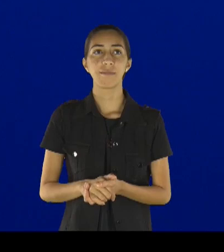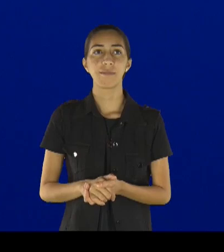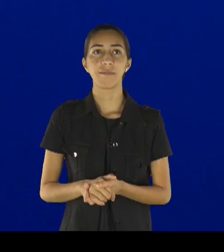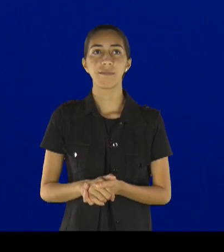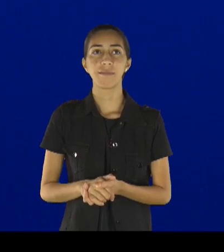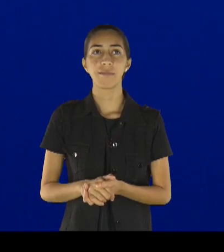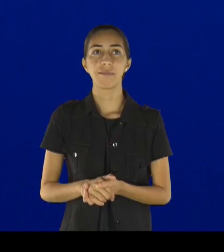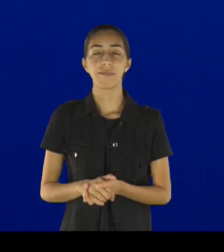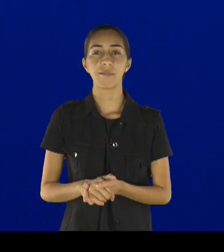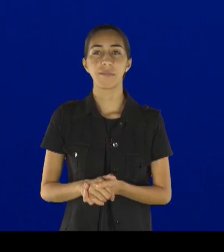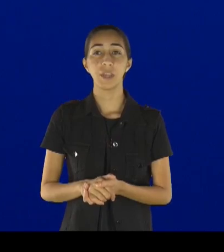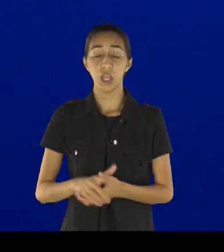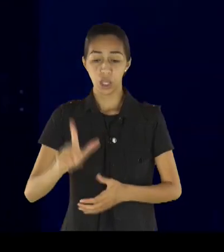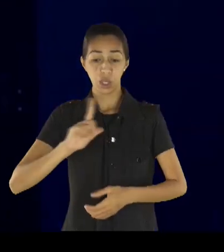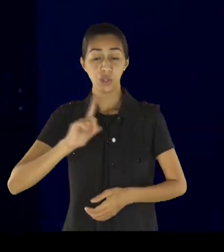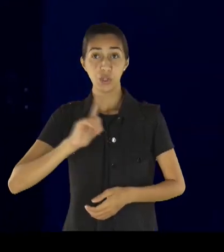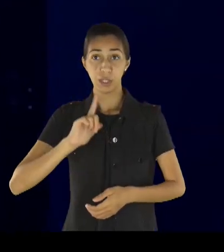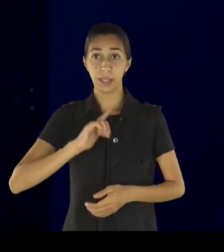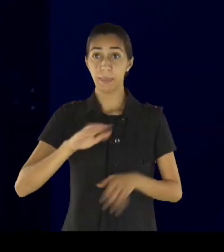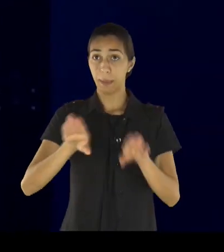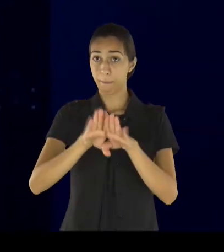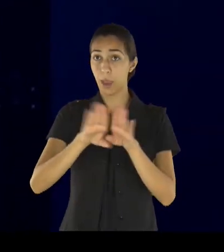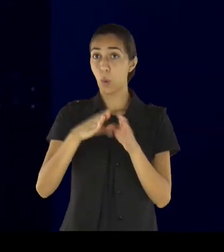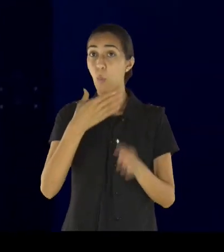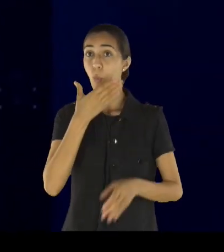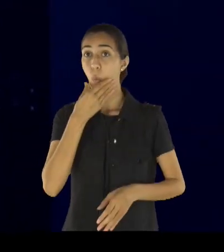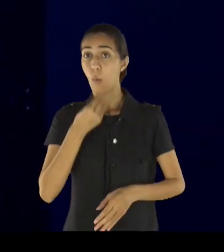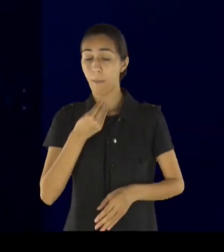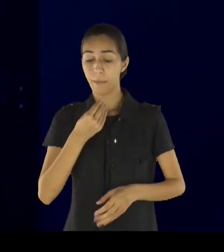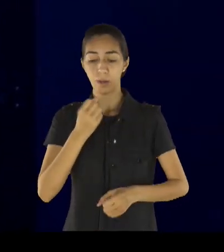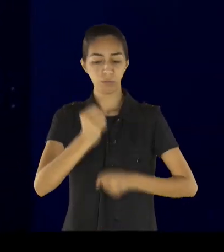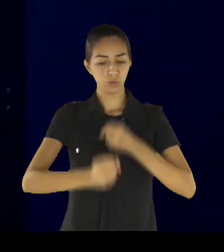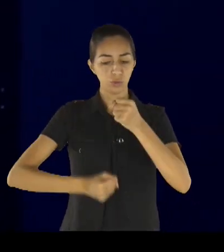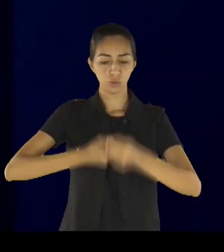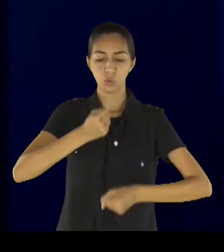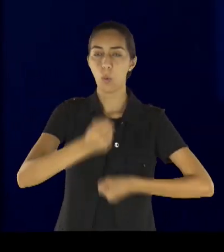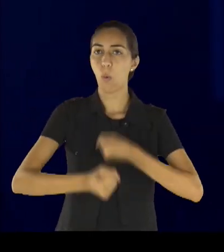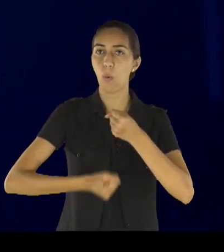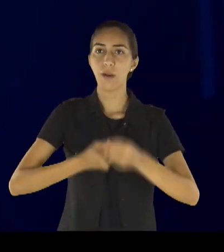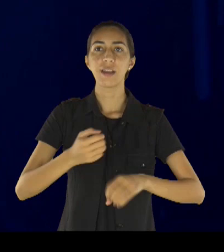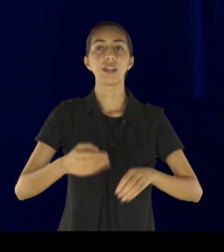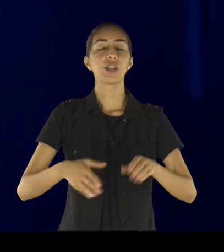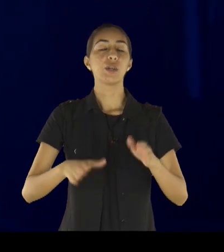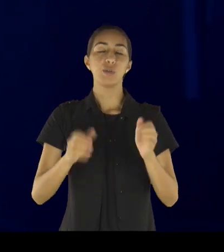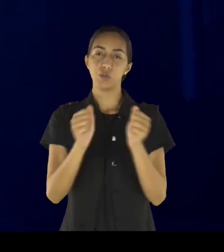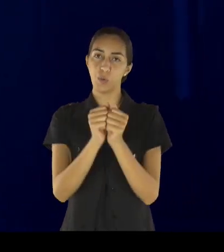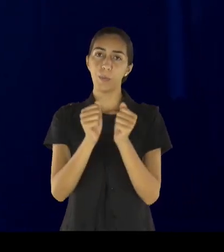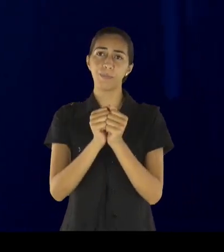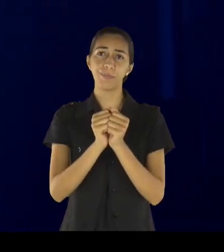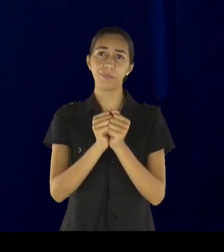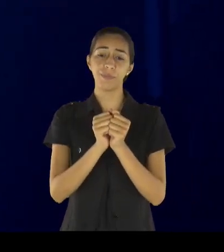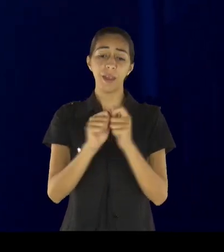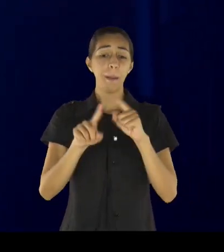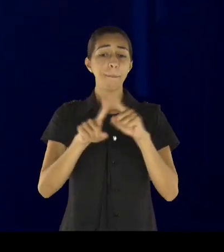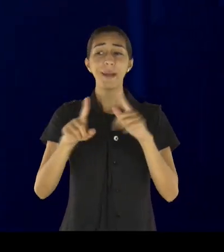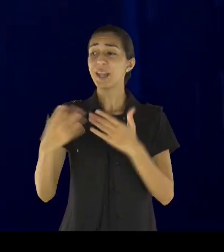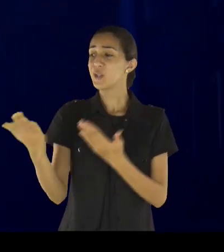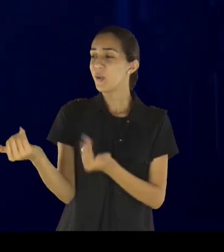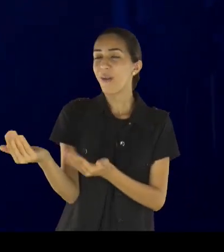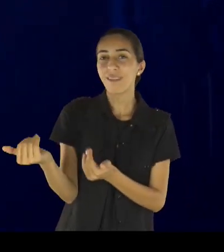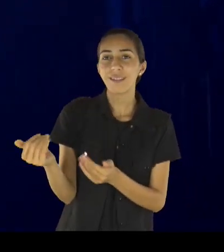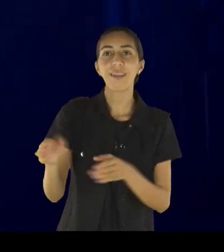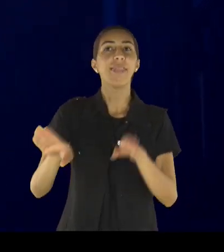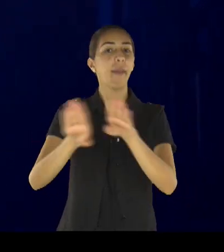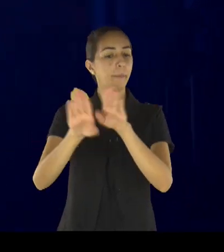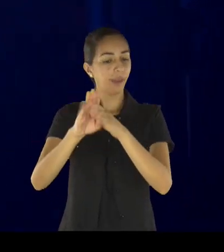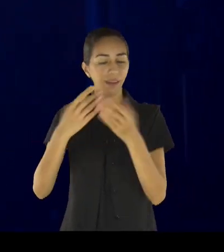o homem era uma fortaleza, mas, os jovens se cansam, jovens, jovens, fica deprimido, pastor Ciro,